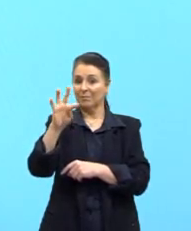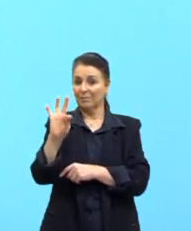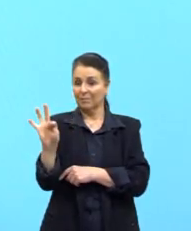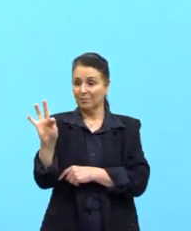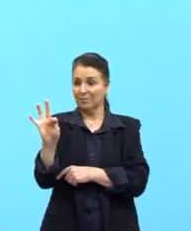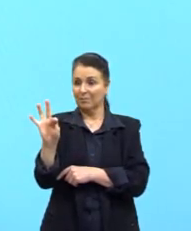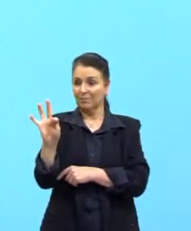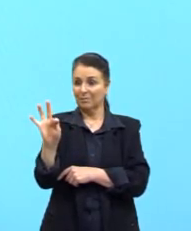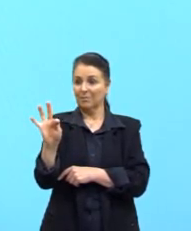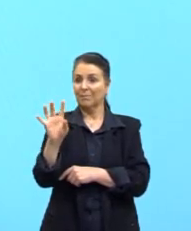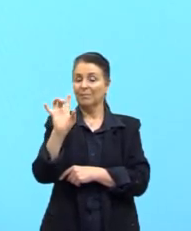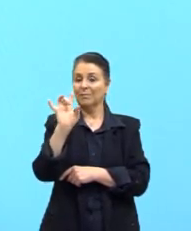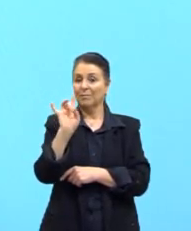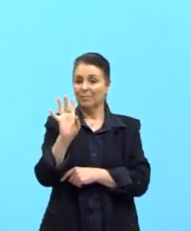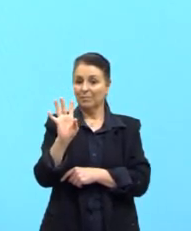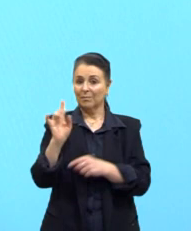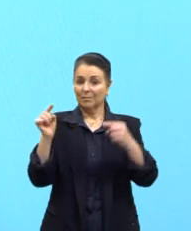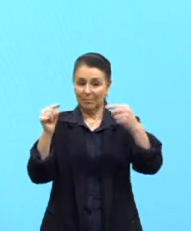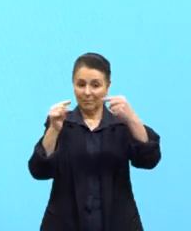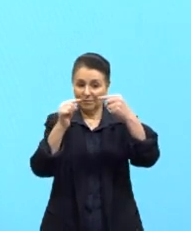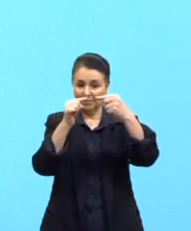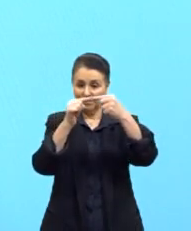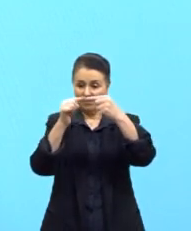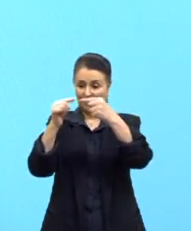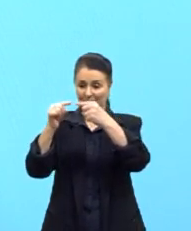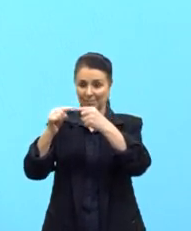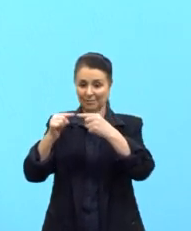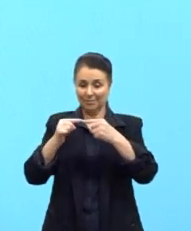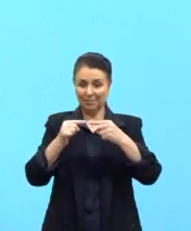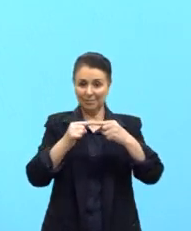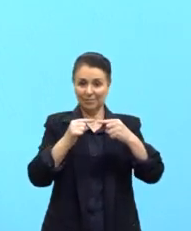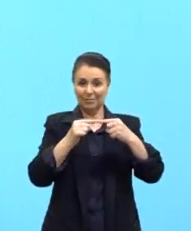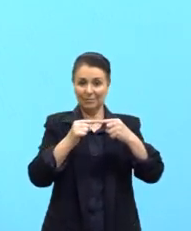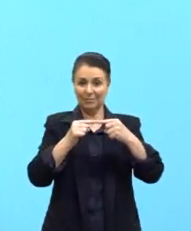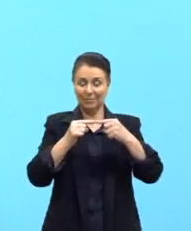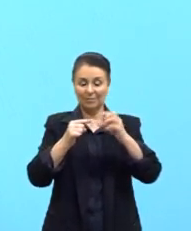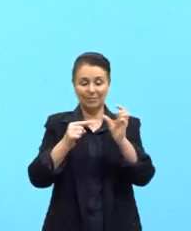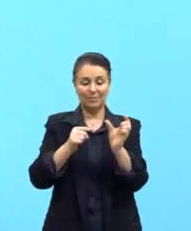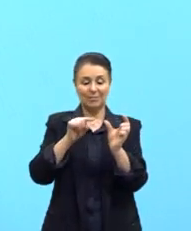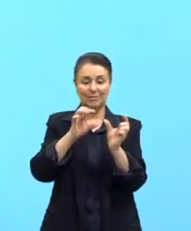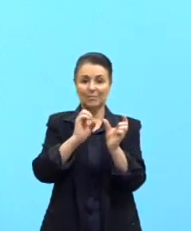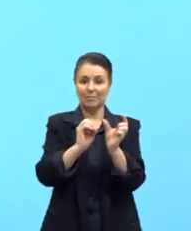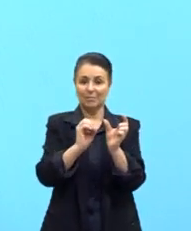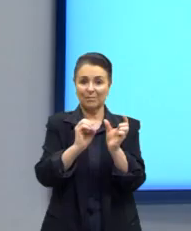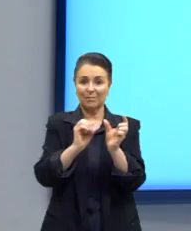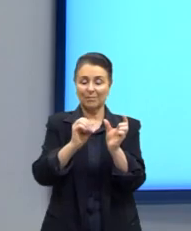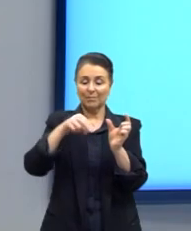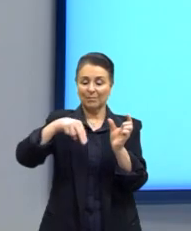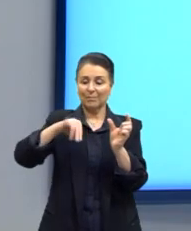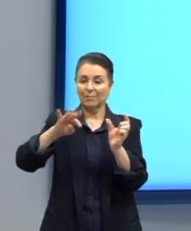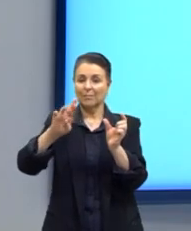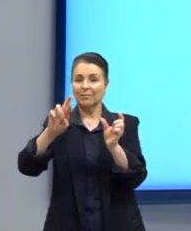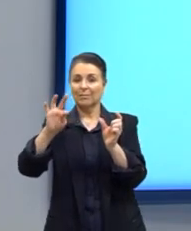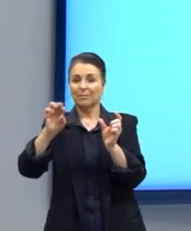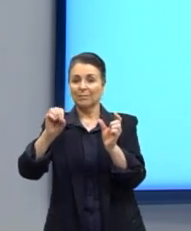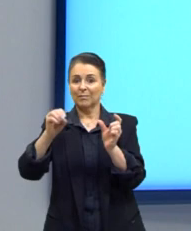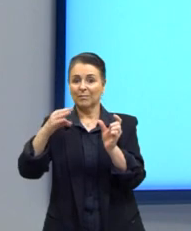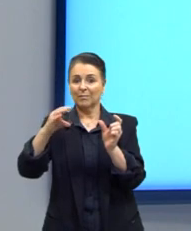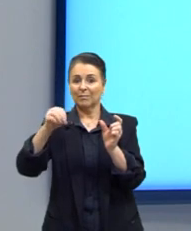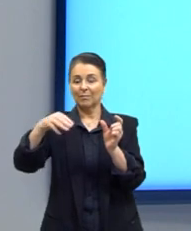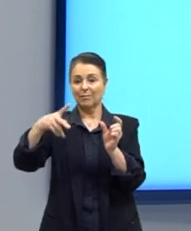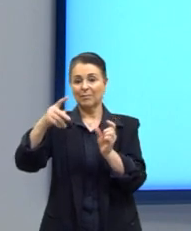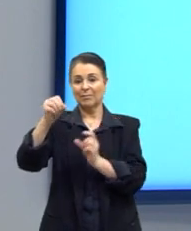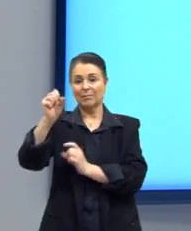somente ligações simples, ainda facilitei, somente ligações simples. Terminação em O, do nitro composto. Então, 2,4